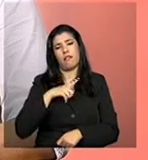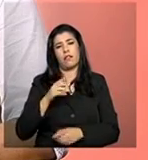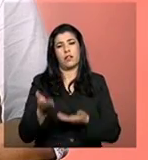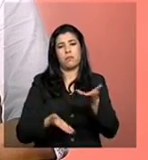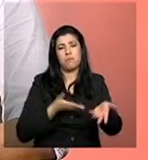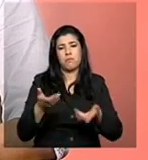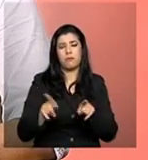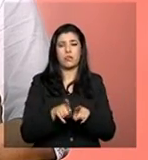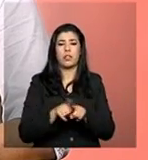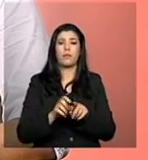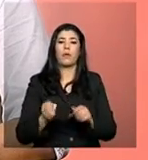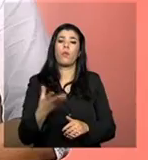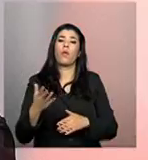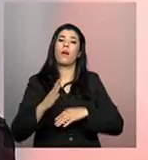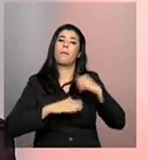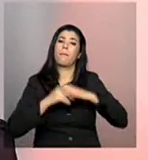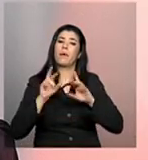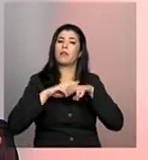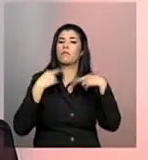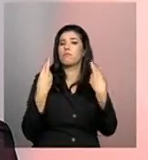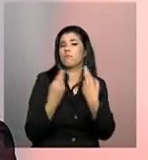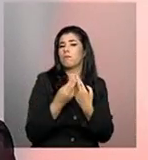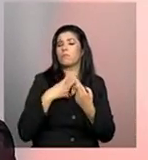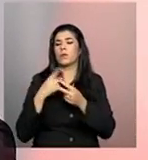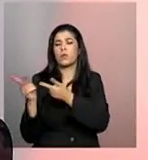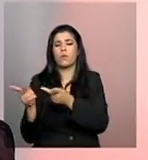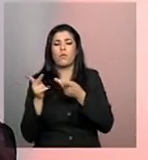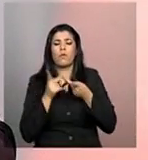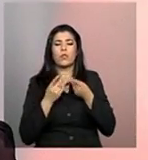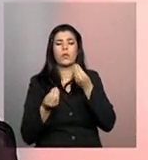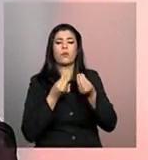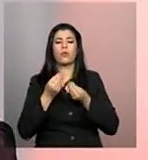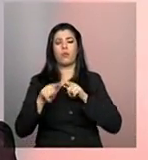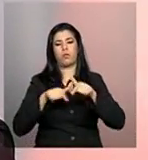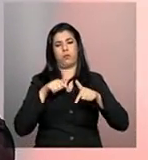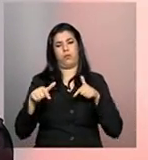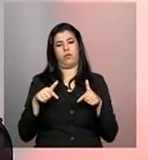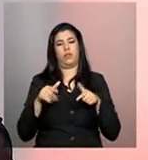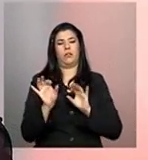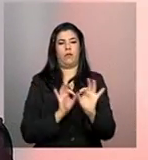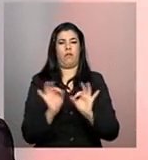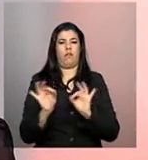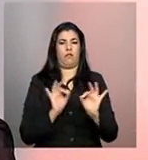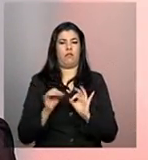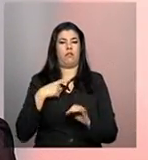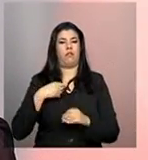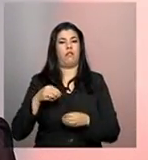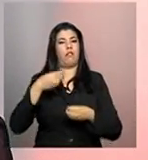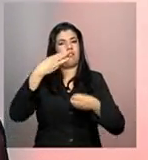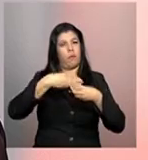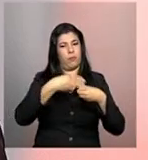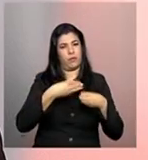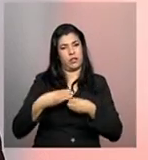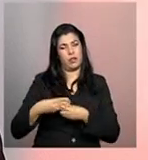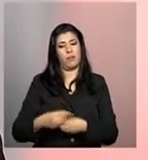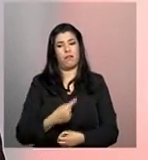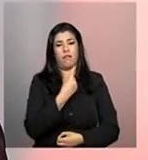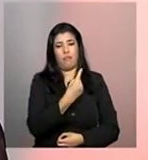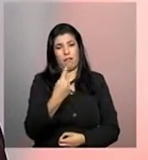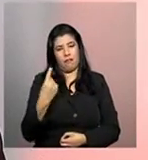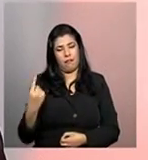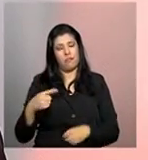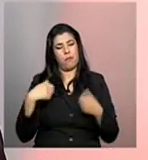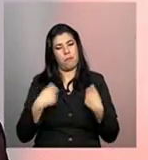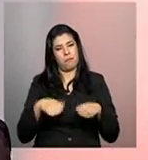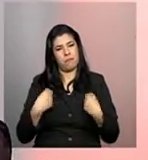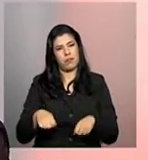que atividades ele realiza, reuniões, visitas, enfim, como é que ele organiza o serviço naquele território. Isso para cada município,